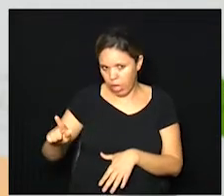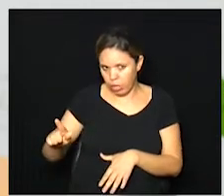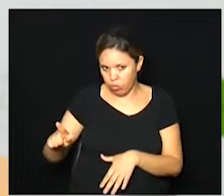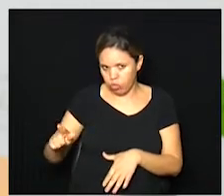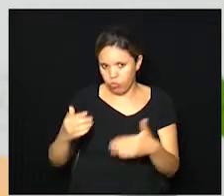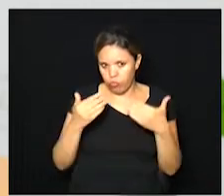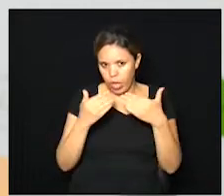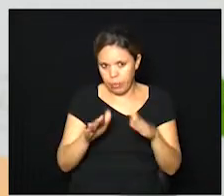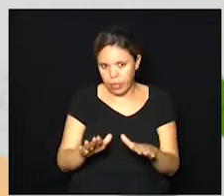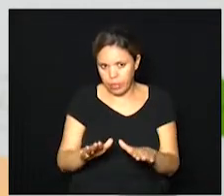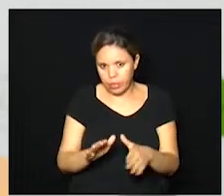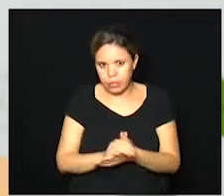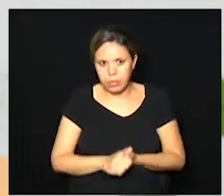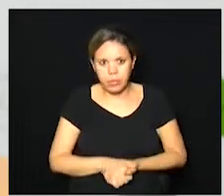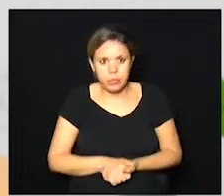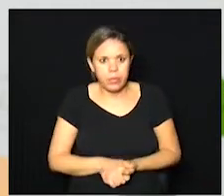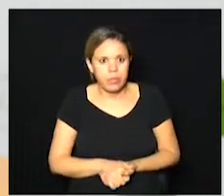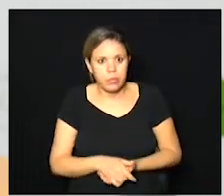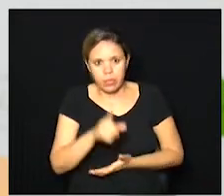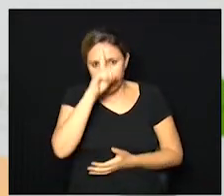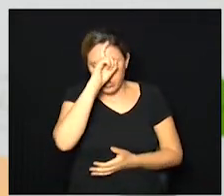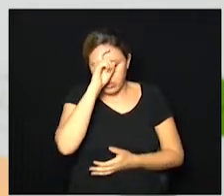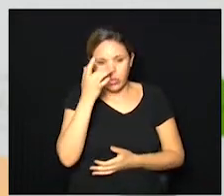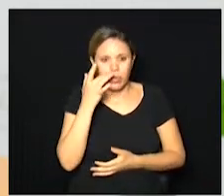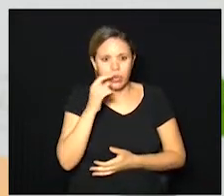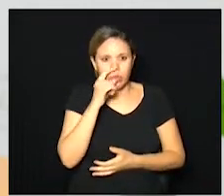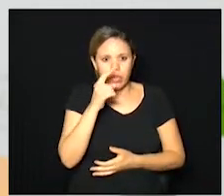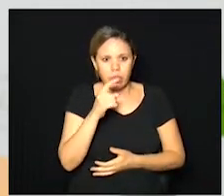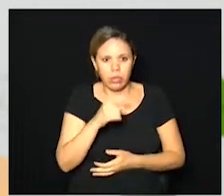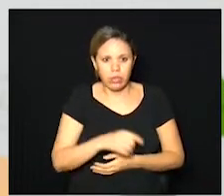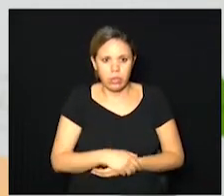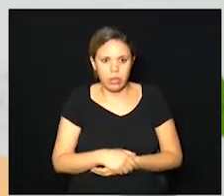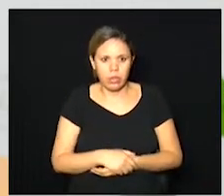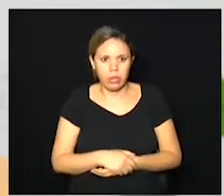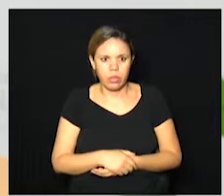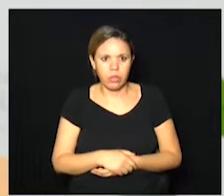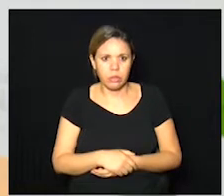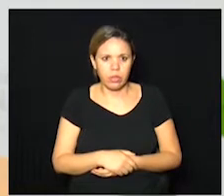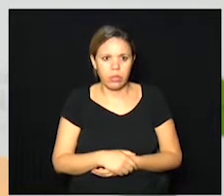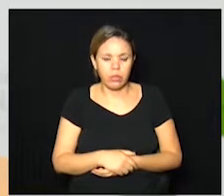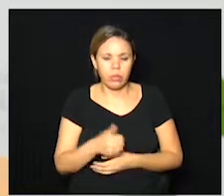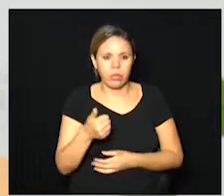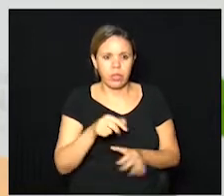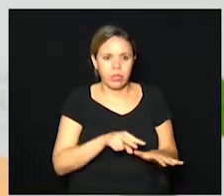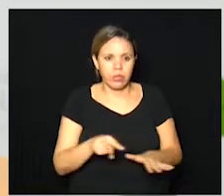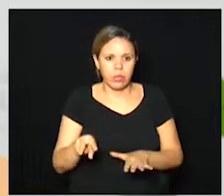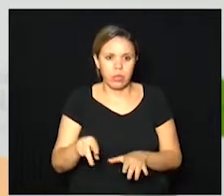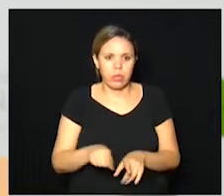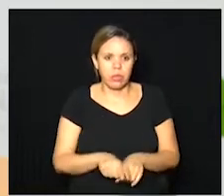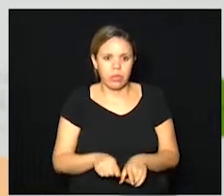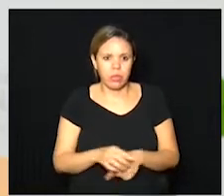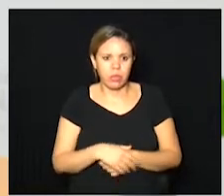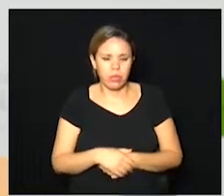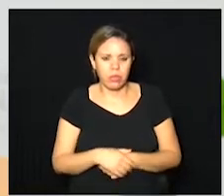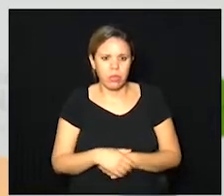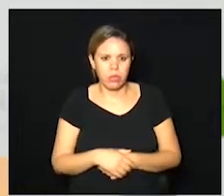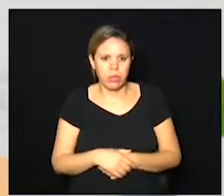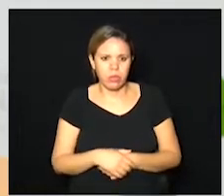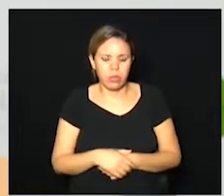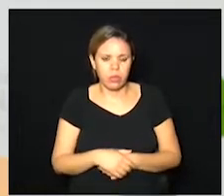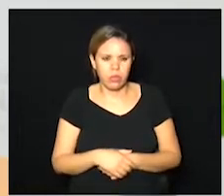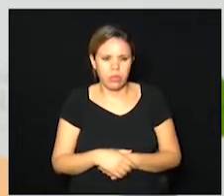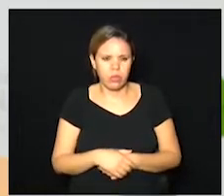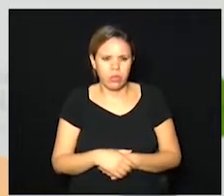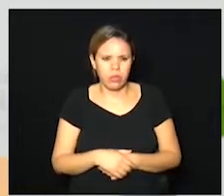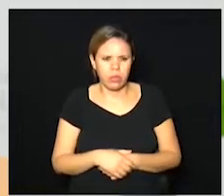lá no Hospital Ouro Verde, eu vou tirar um dia da semana para fazer uma visita, devidamente,